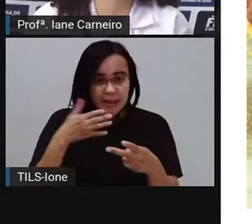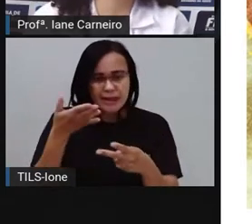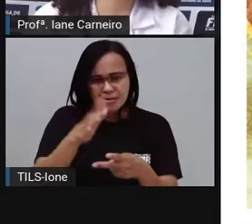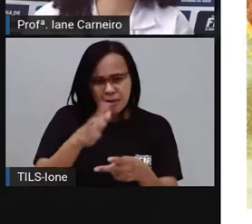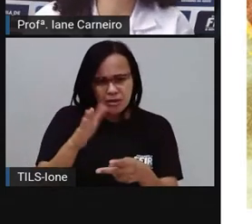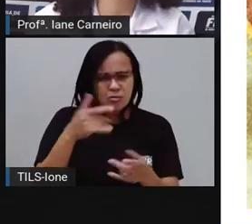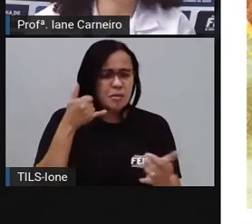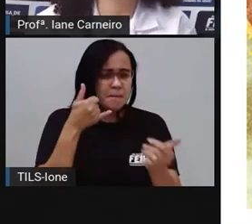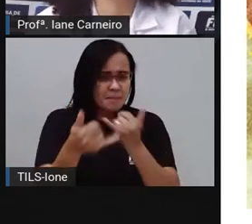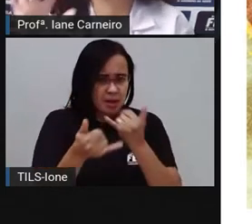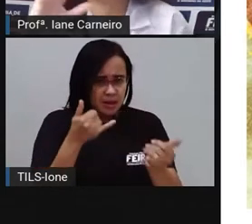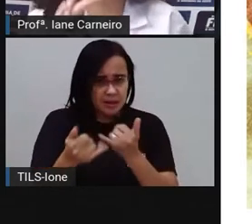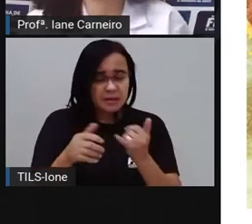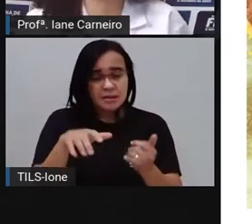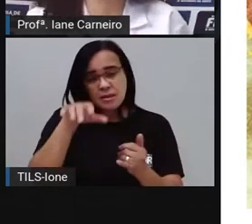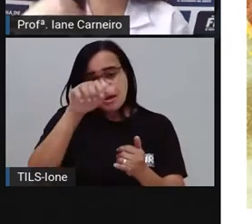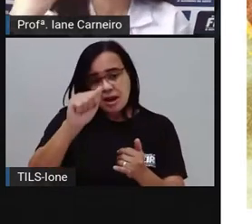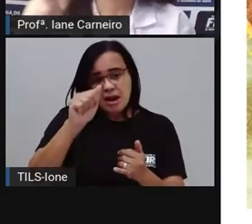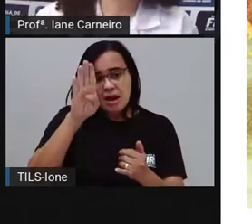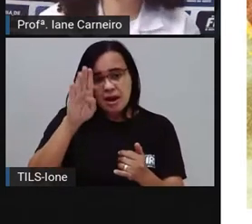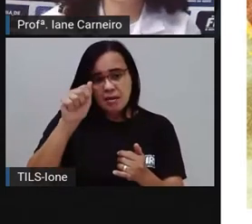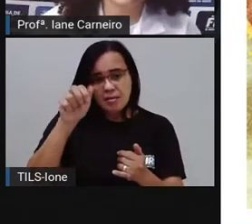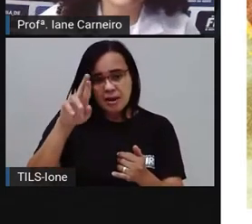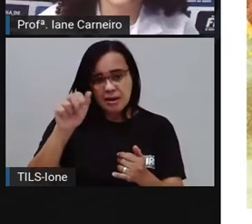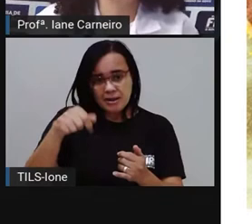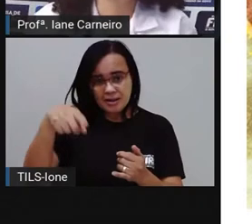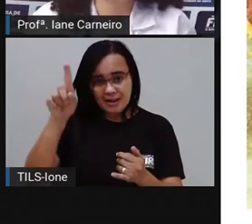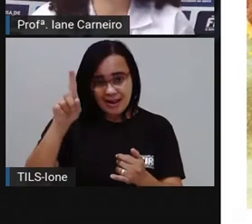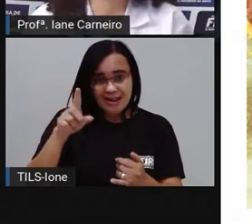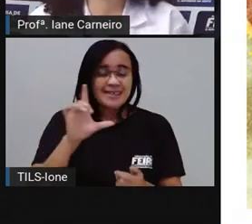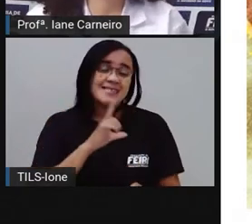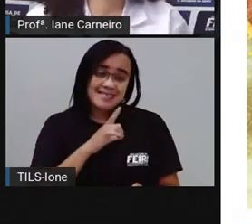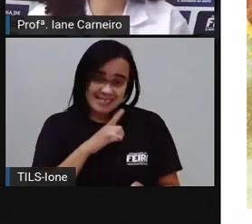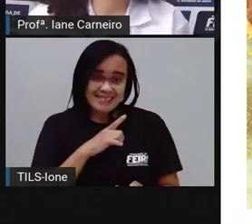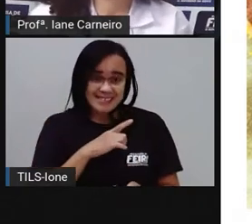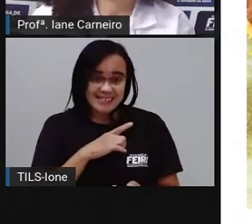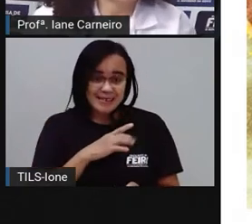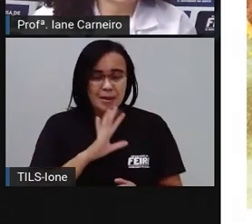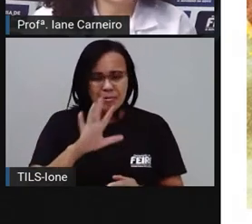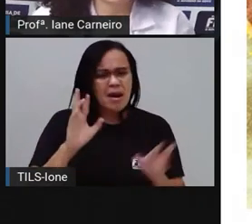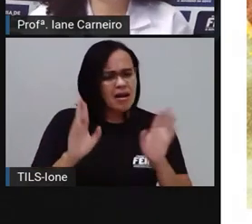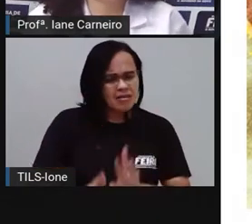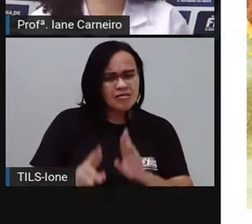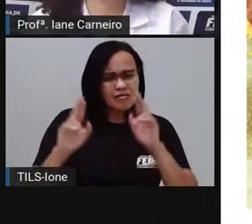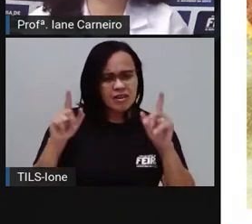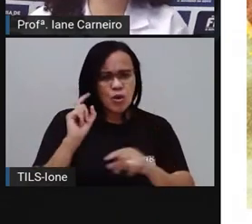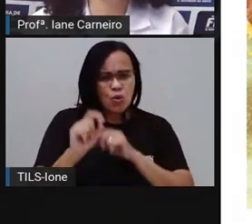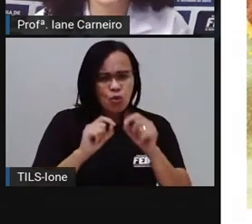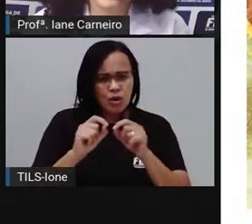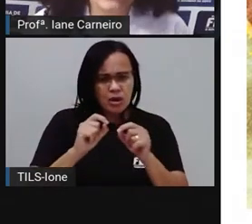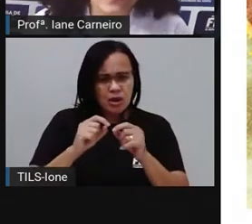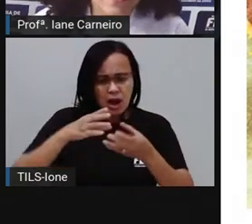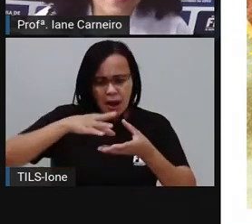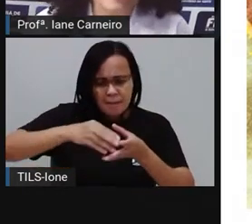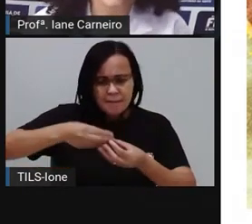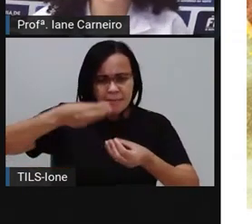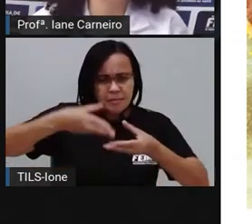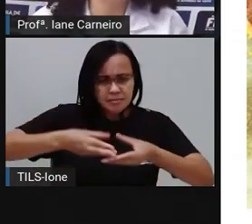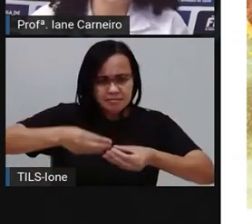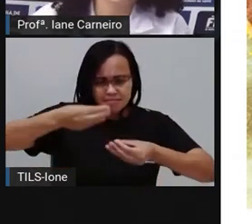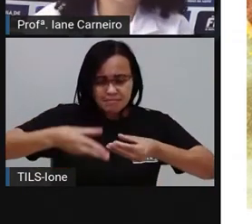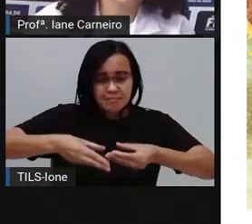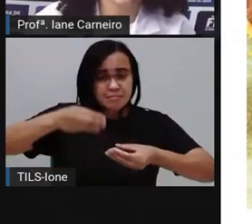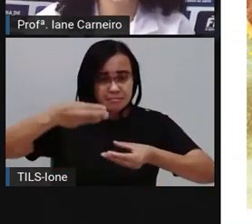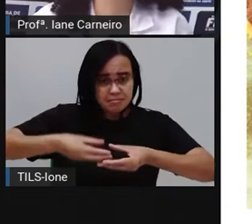geralmente, são iguais. Do acarajé e do abará. A diferença é que o abará, a massa, né? O bolinho do abará é